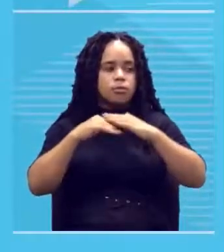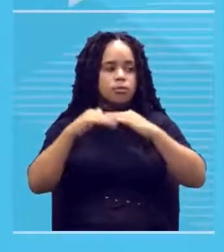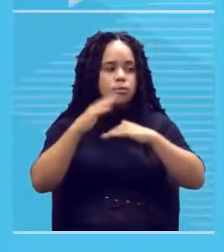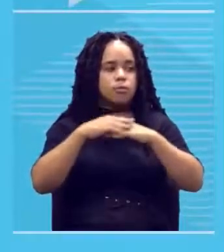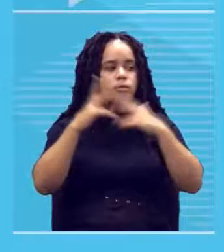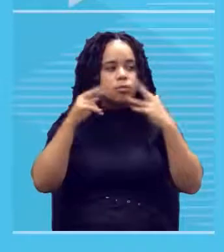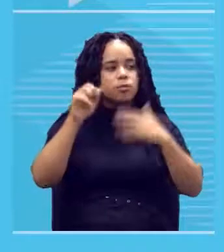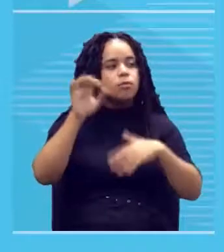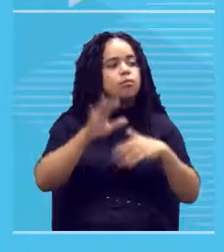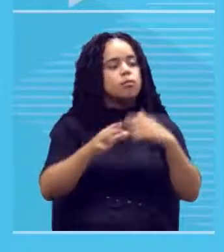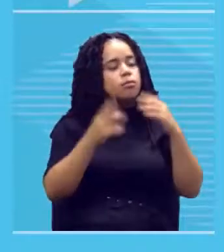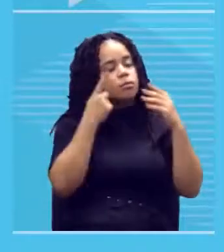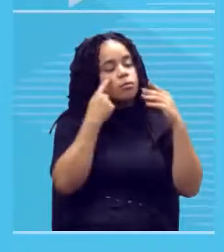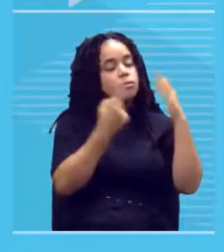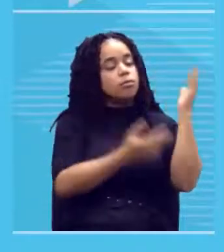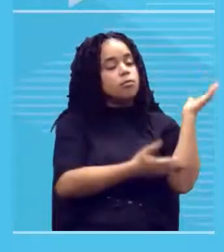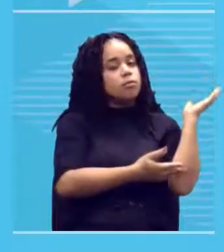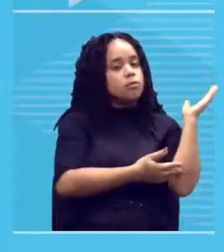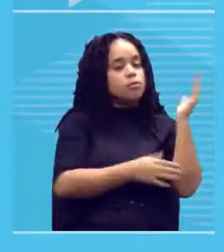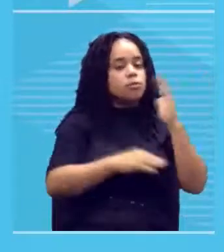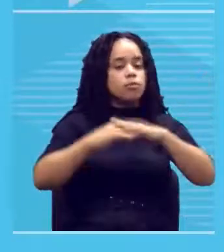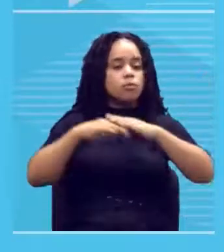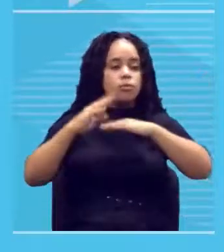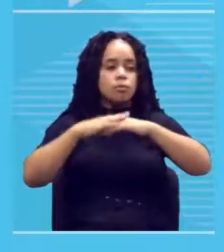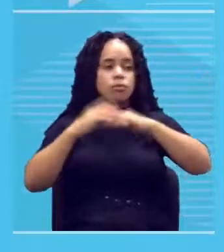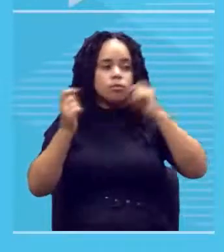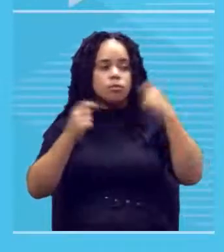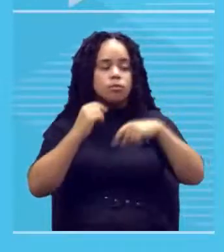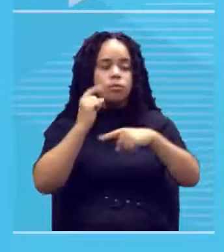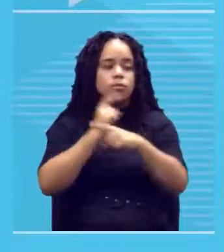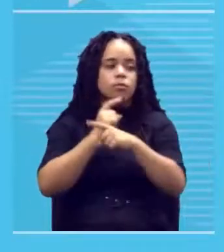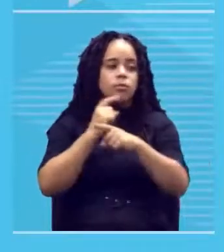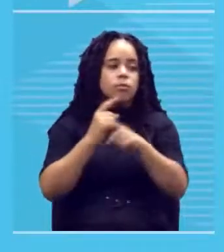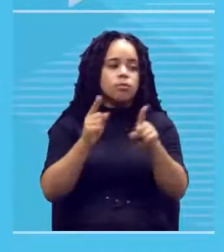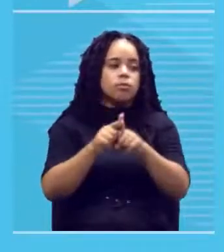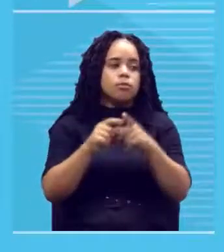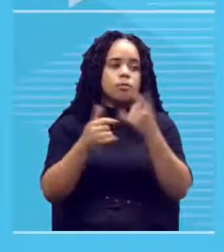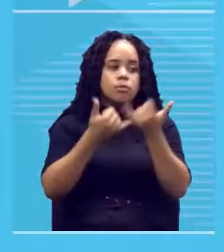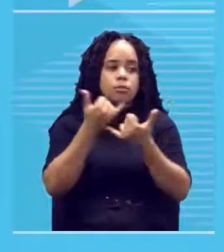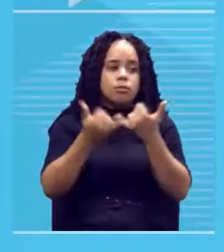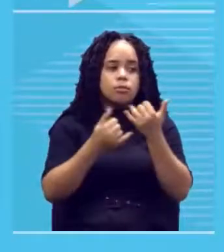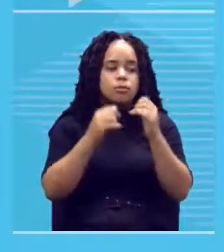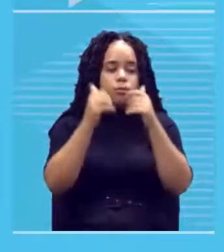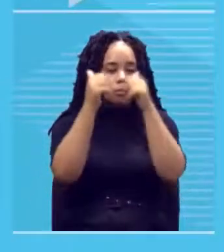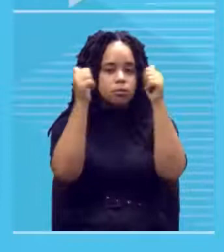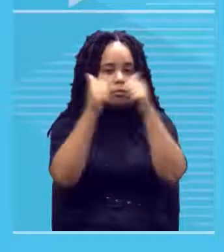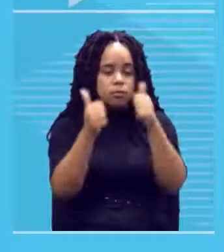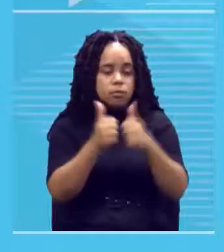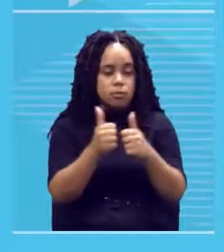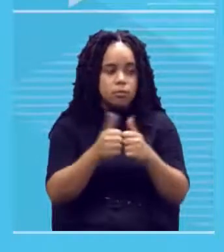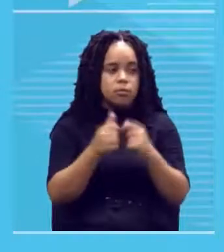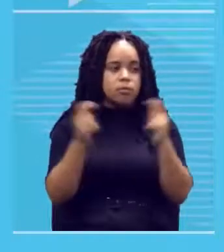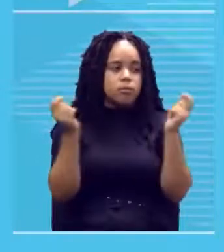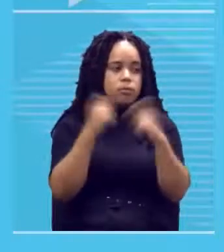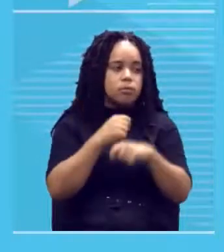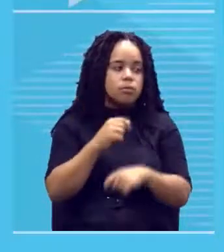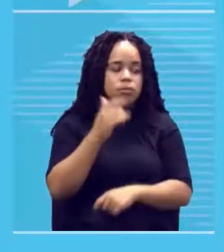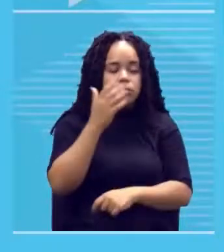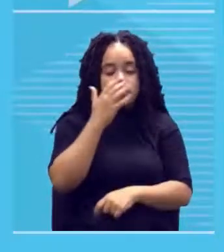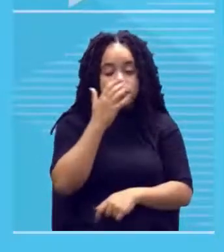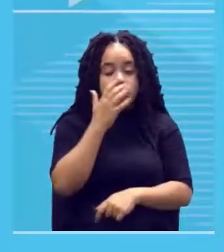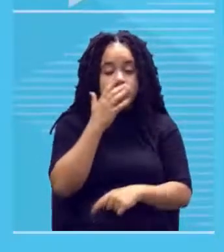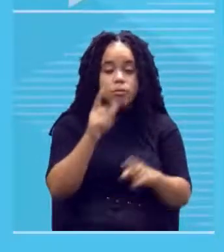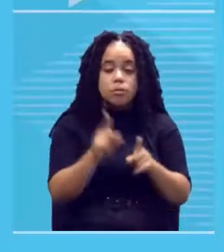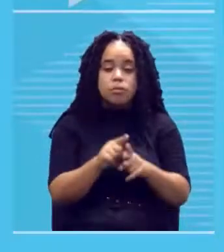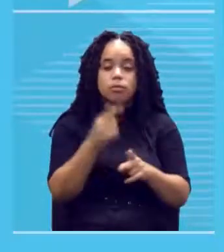aparece aqui as camadas vão aparecendo e brincando com as formas você pode observar outras